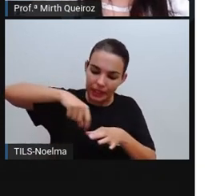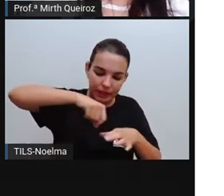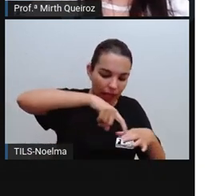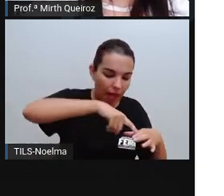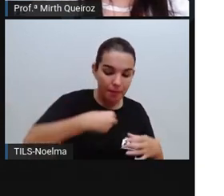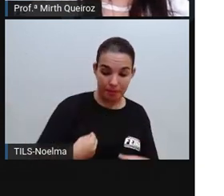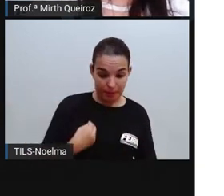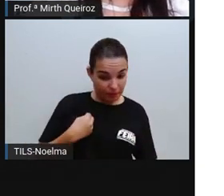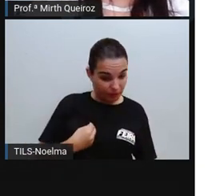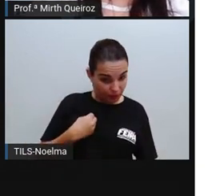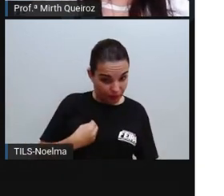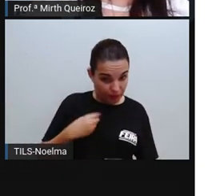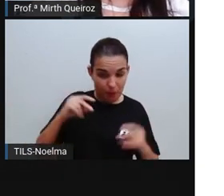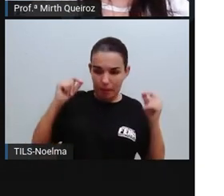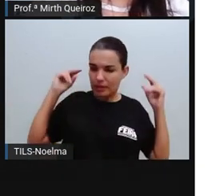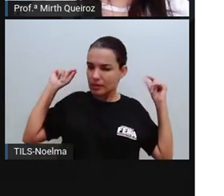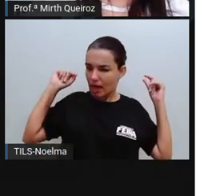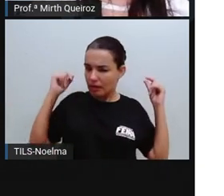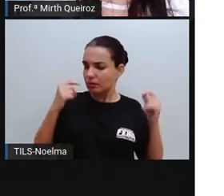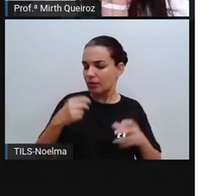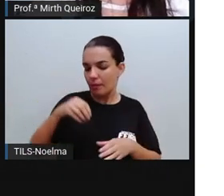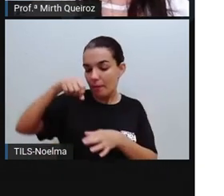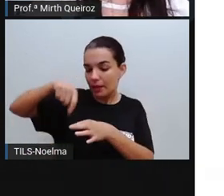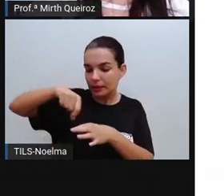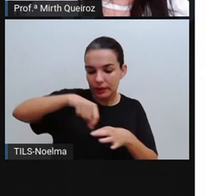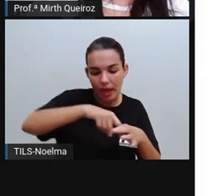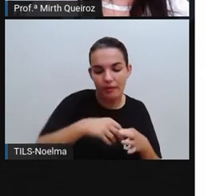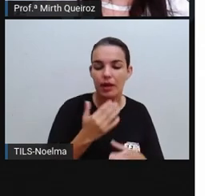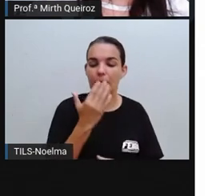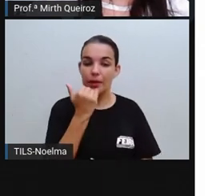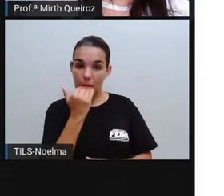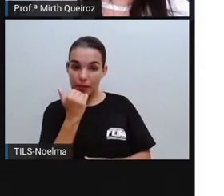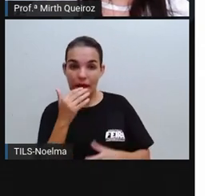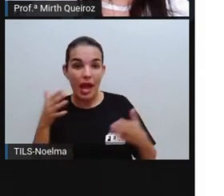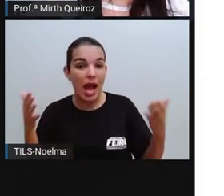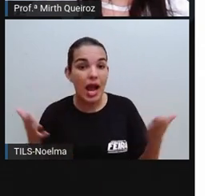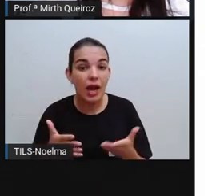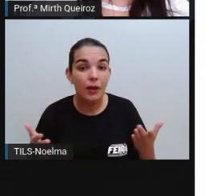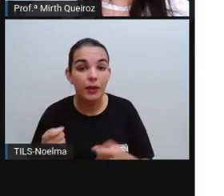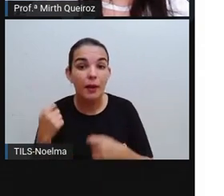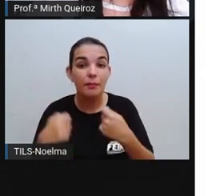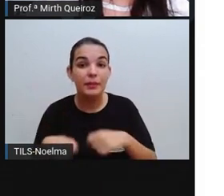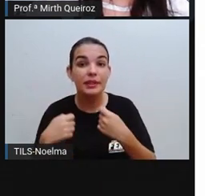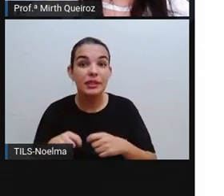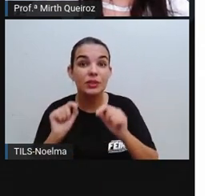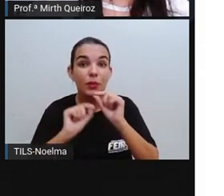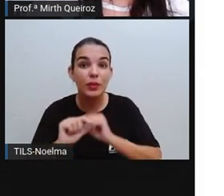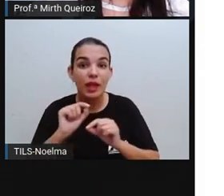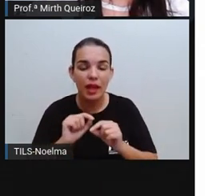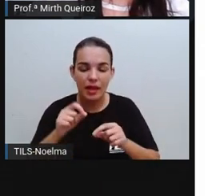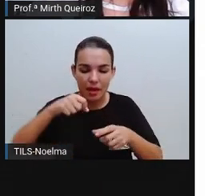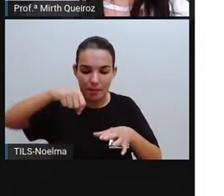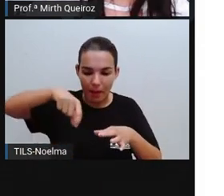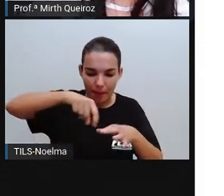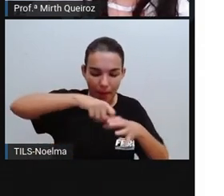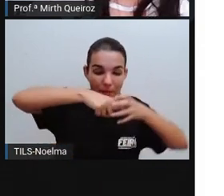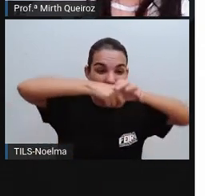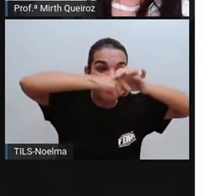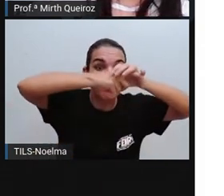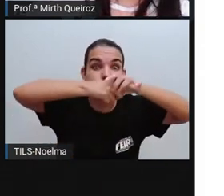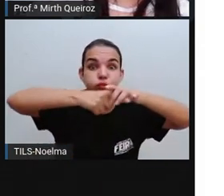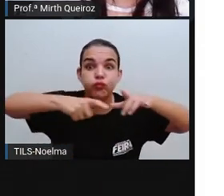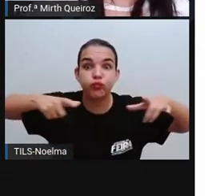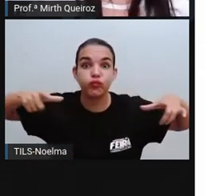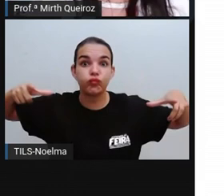eles plantavam para eles poderem se alimentar, agora era preciso cultivar produtos em grande escala que pudessem ser vendidos para o